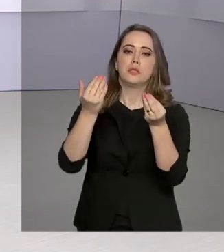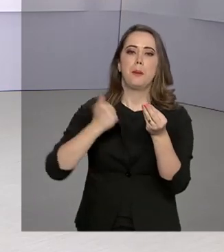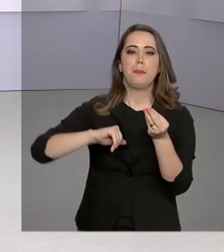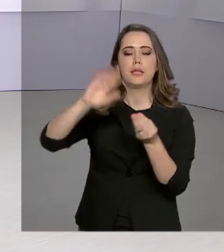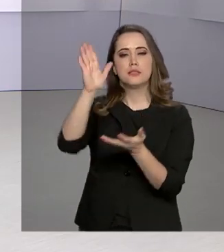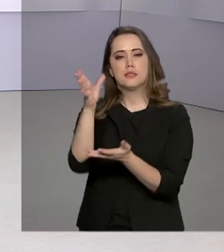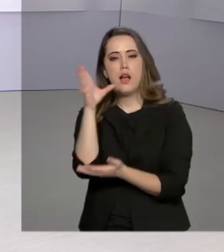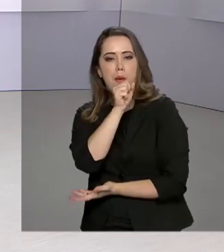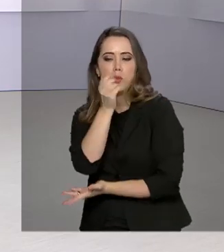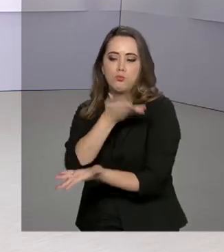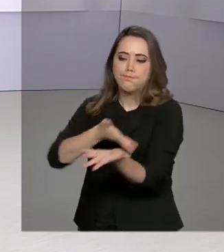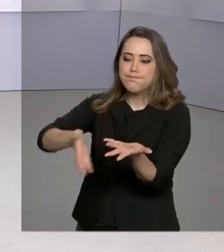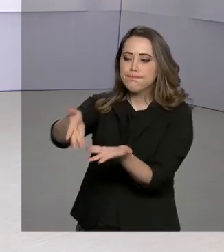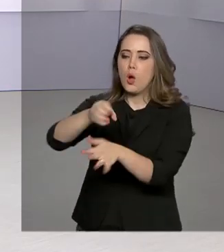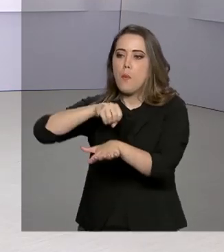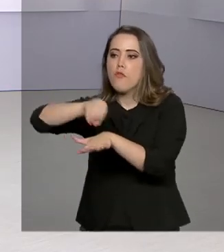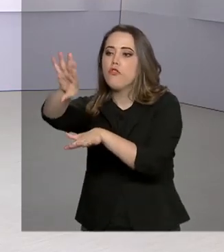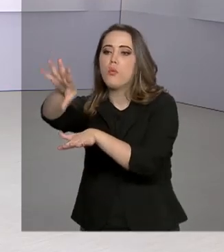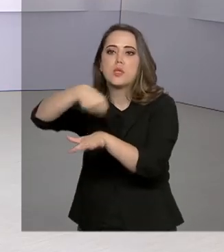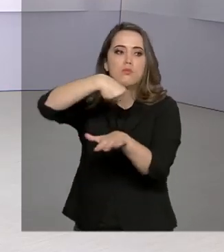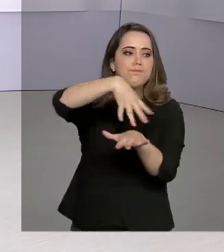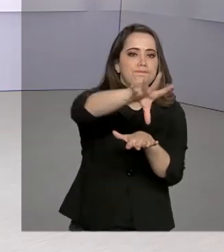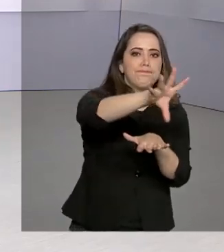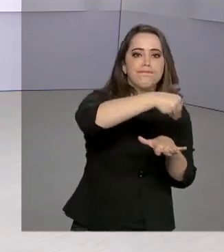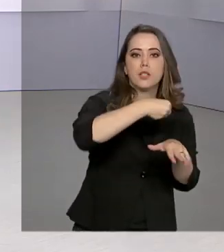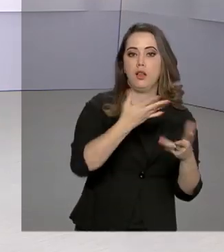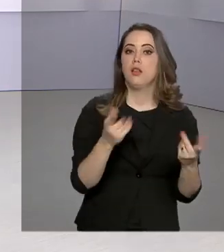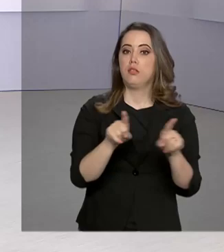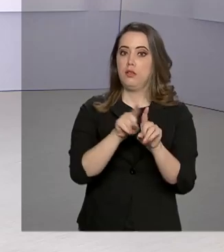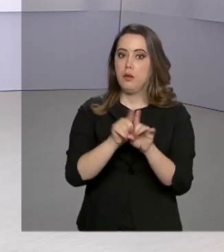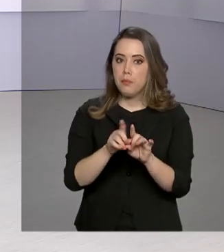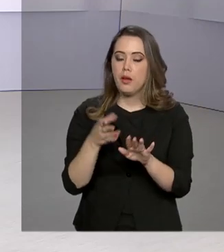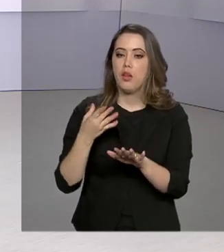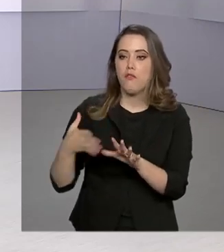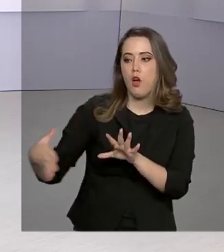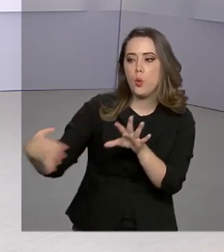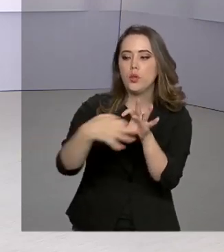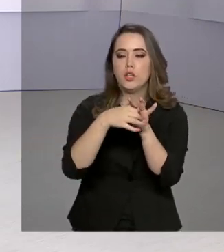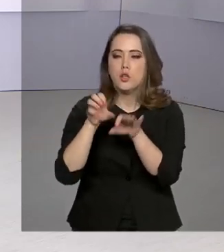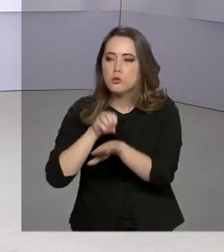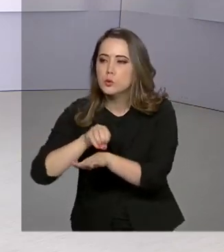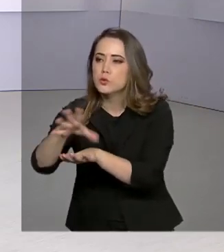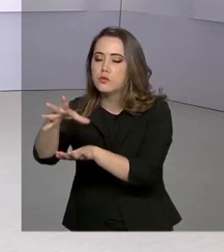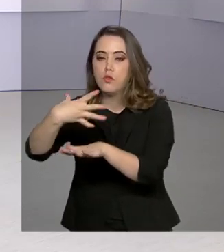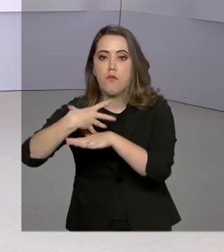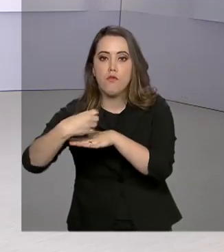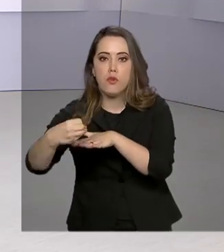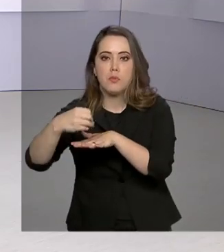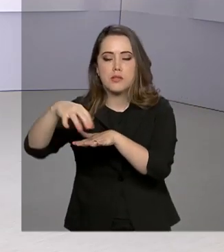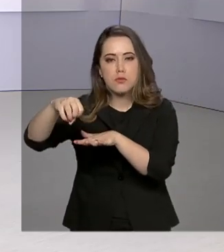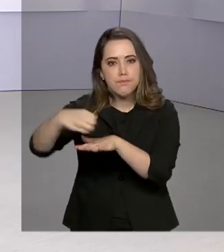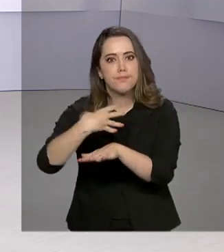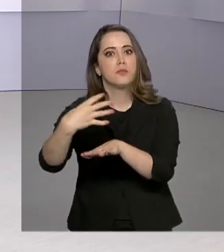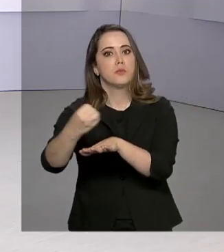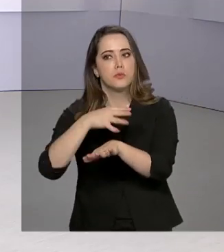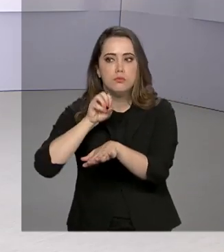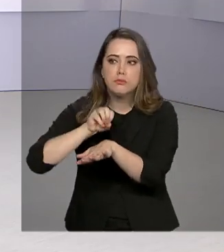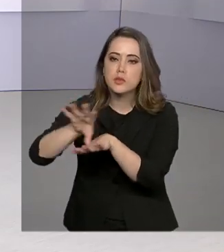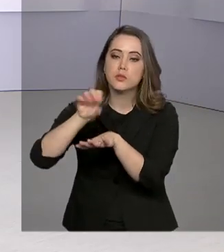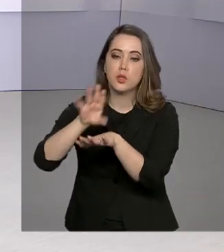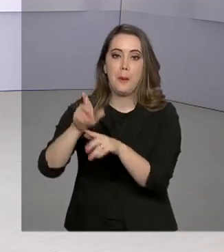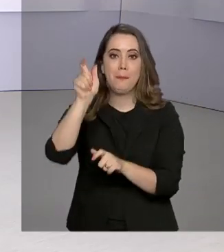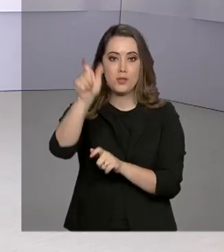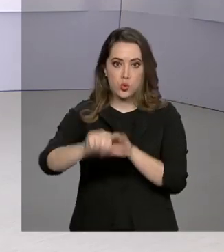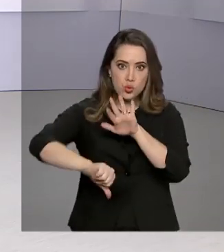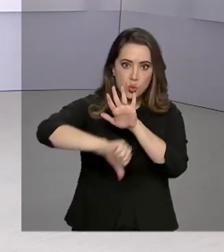agilidade à troca de informações entre eles. Vai também compartilhar informações sobre integrantes de organizações criminosas e